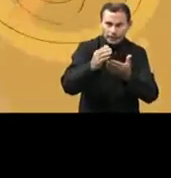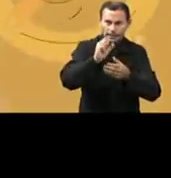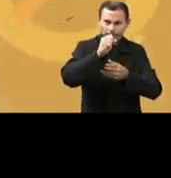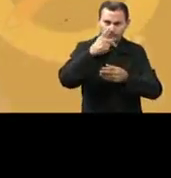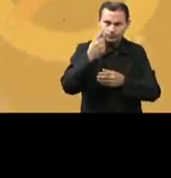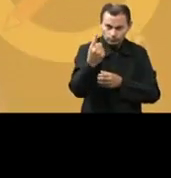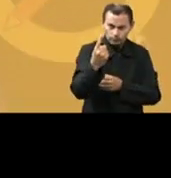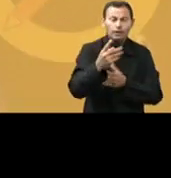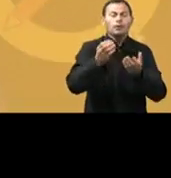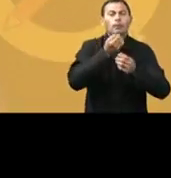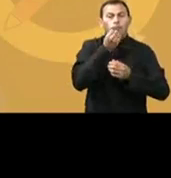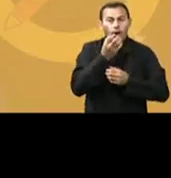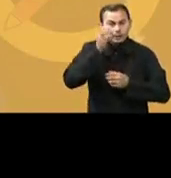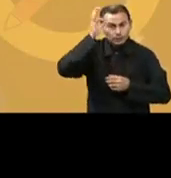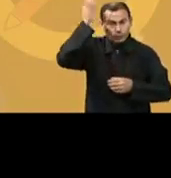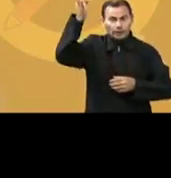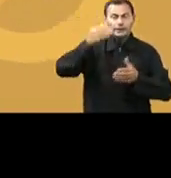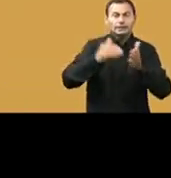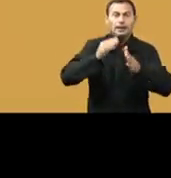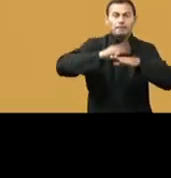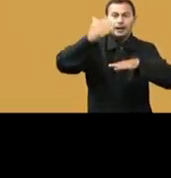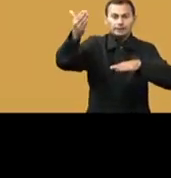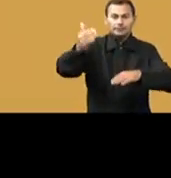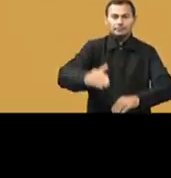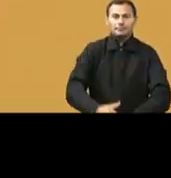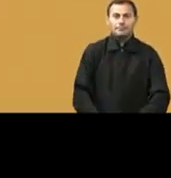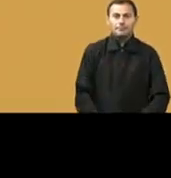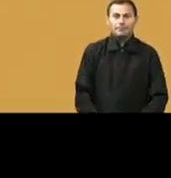SP1? Então, boa sorte e até mais!